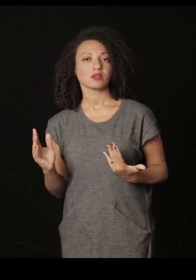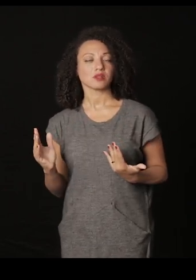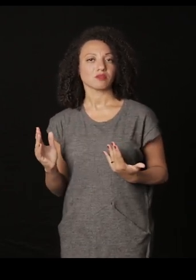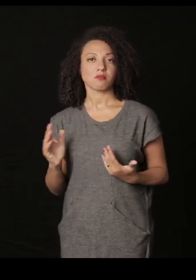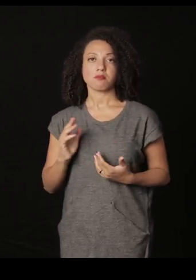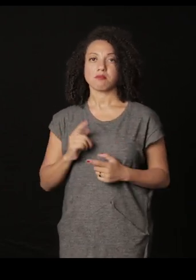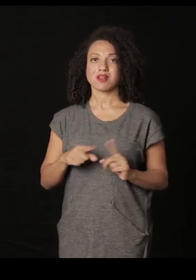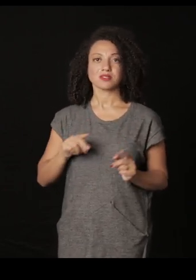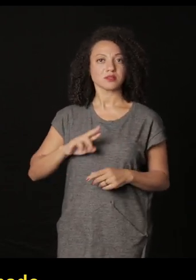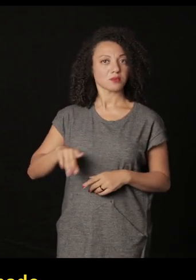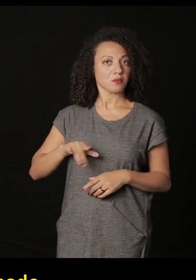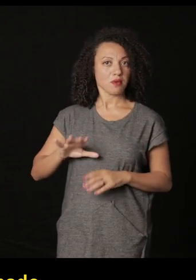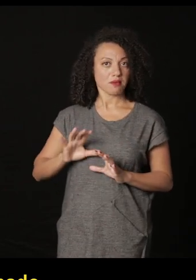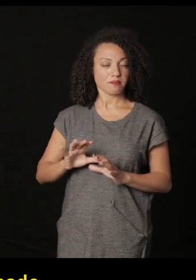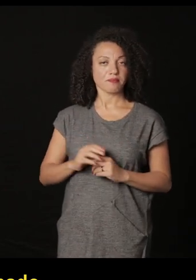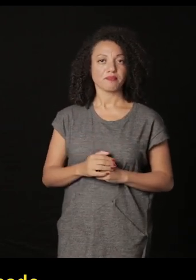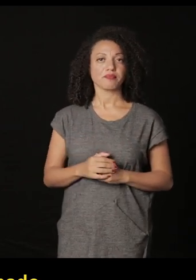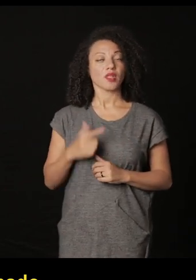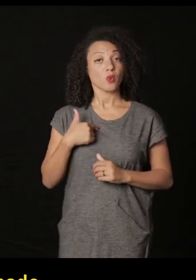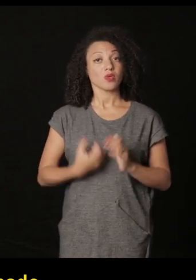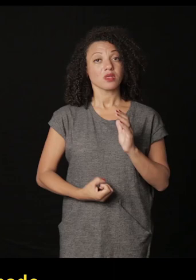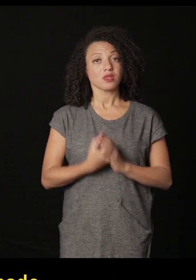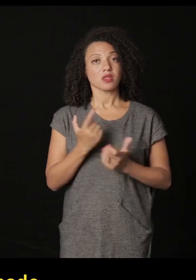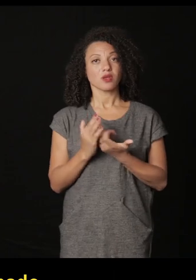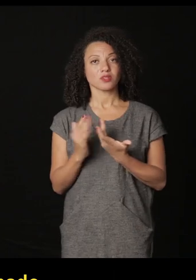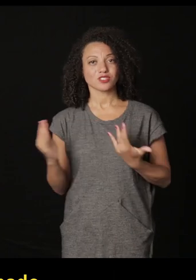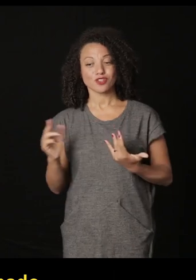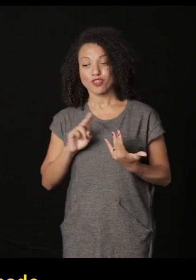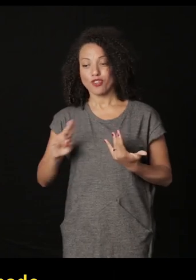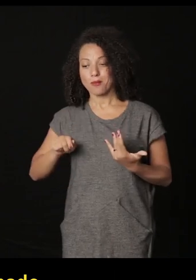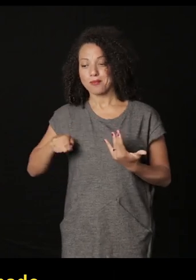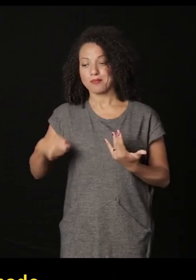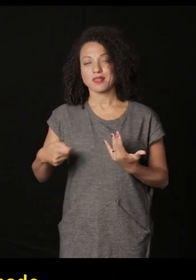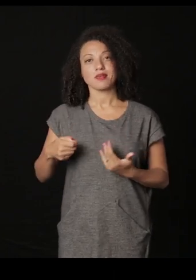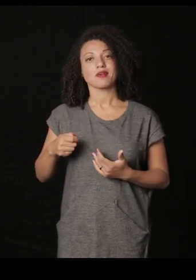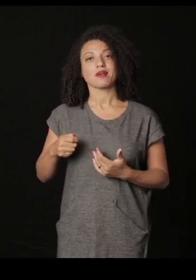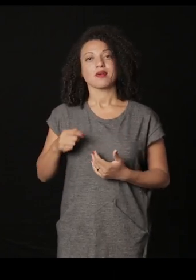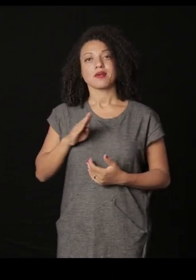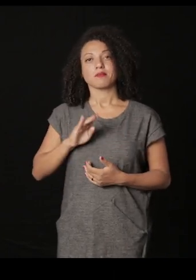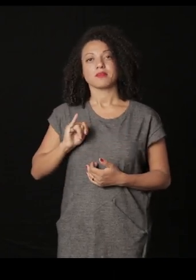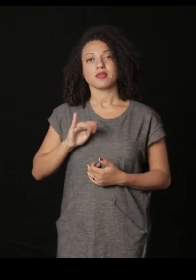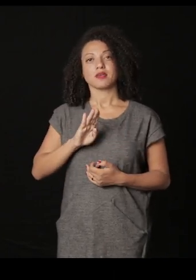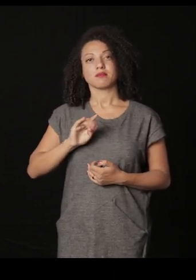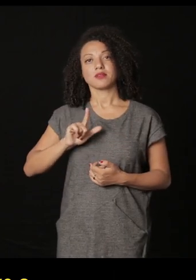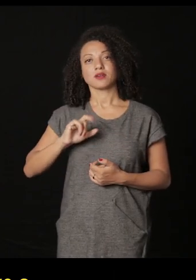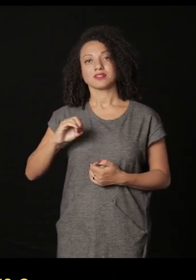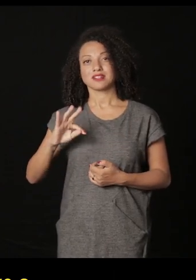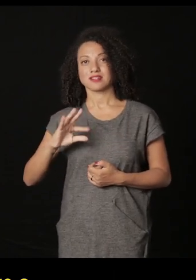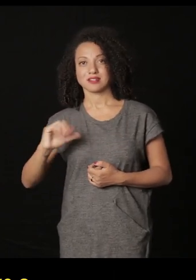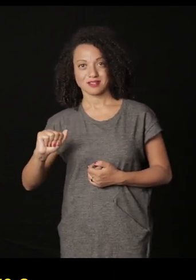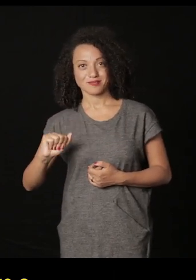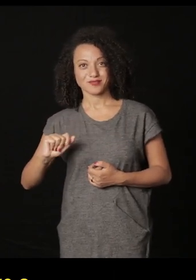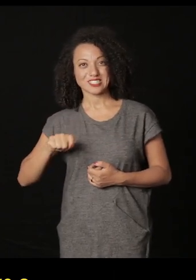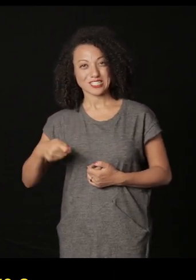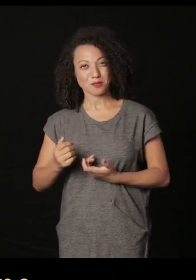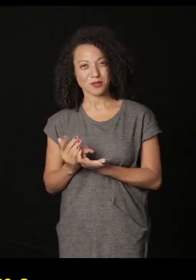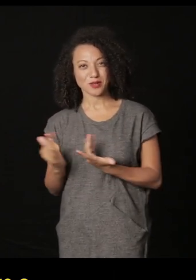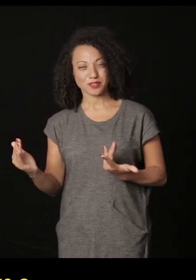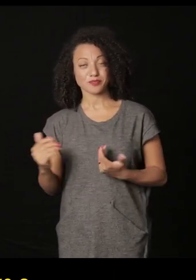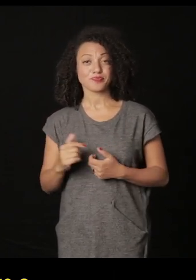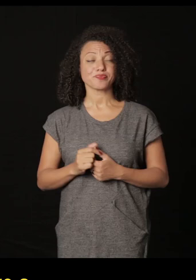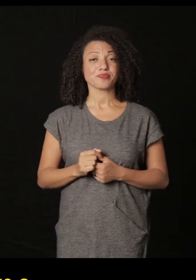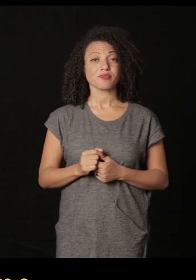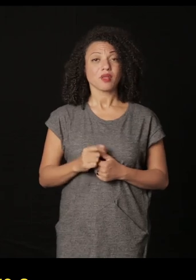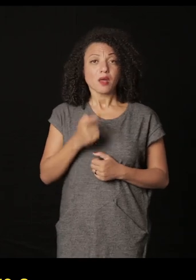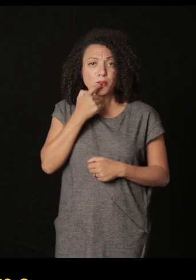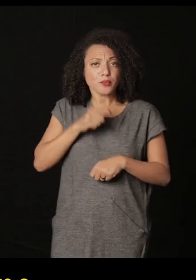não é necessariamente eu fiz construí um arquivo chamado biblioteca e mais recentemente eu